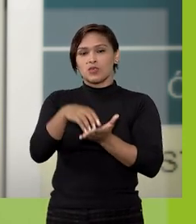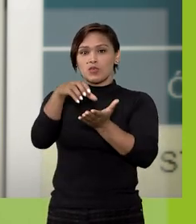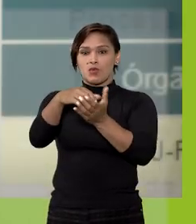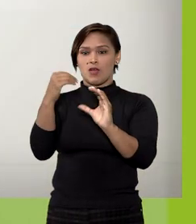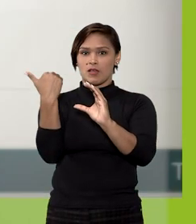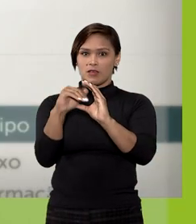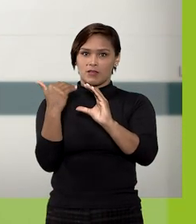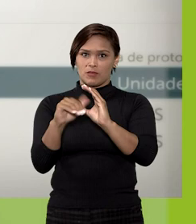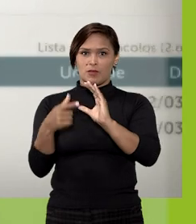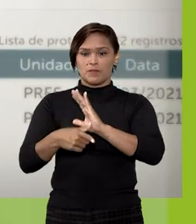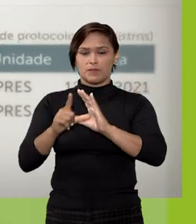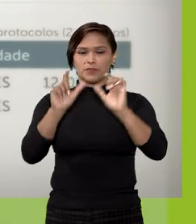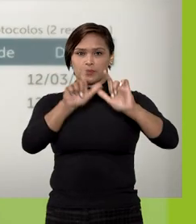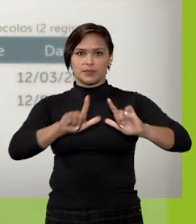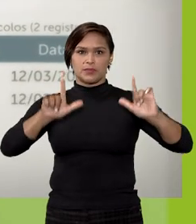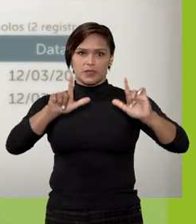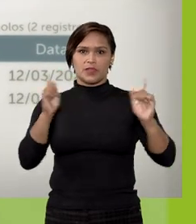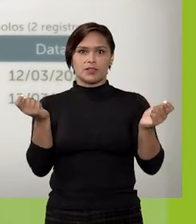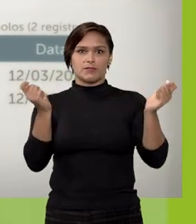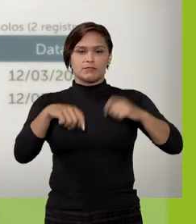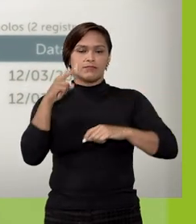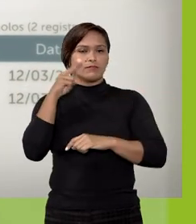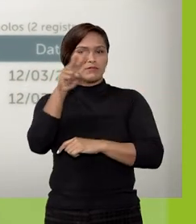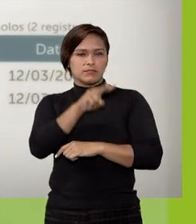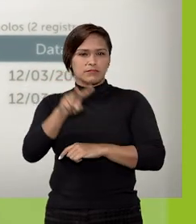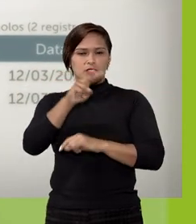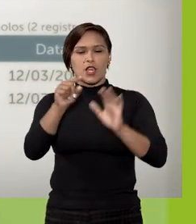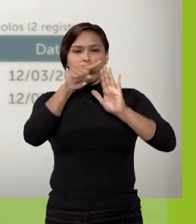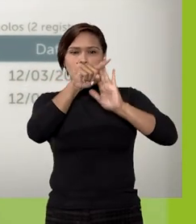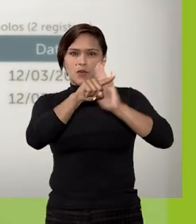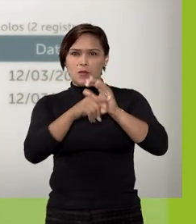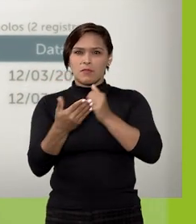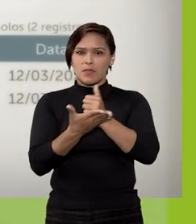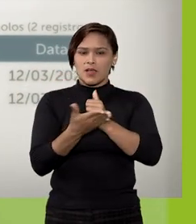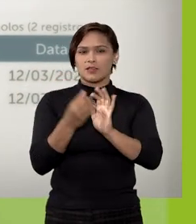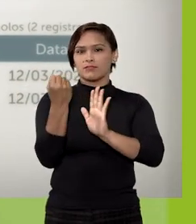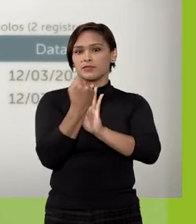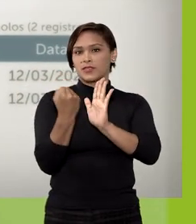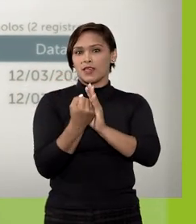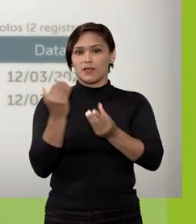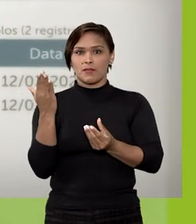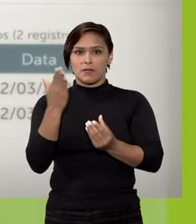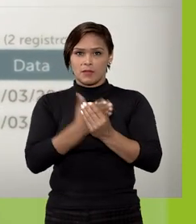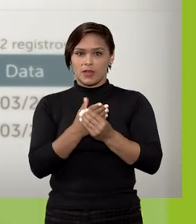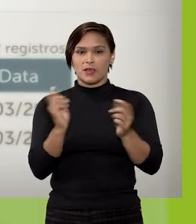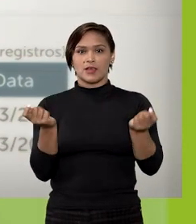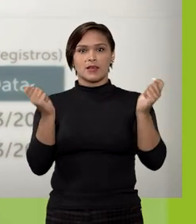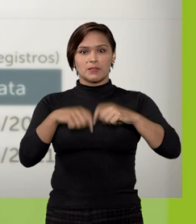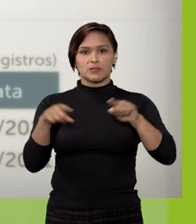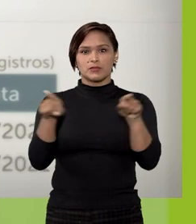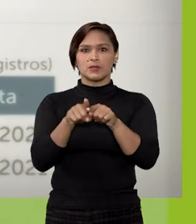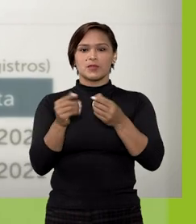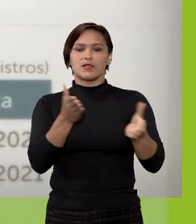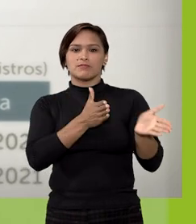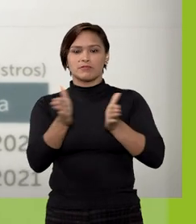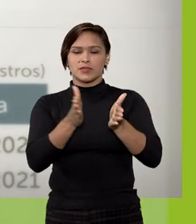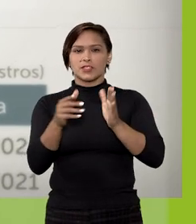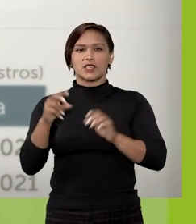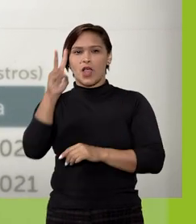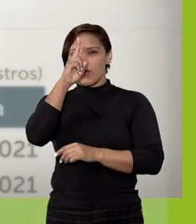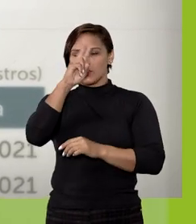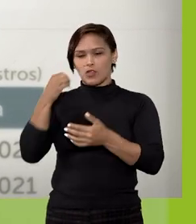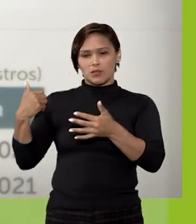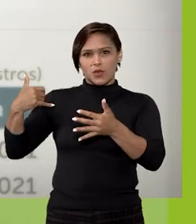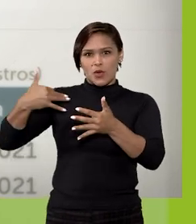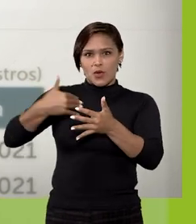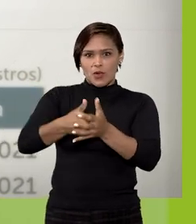destinatário. Nessa tela, além de visualizar os dados básicos de cadastro do processo, é possível acessar o histórico de ações